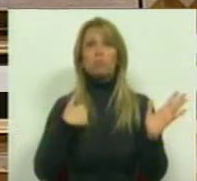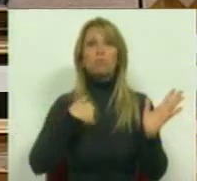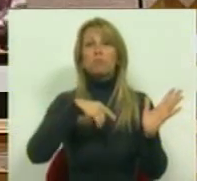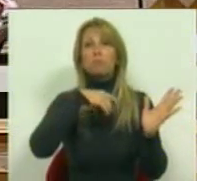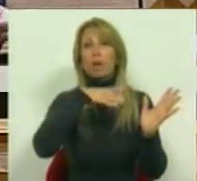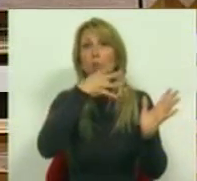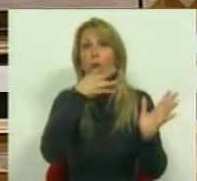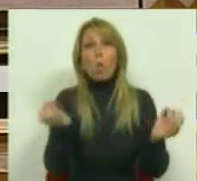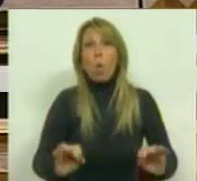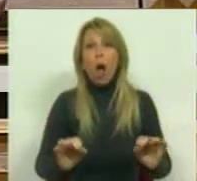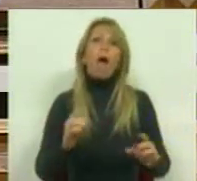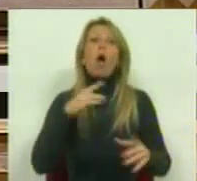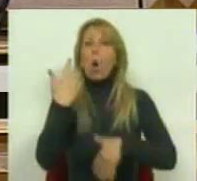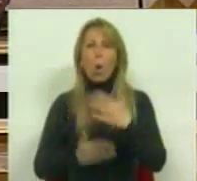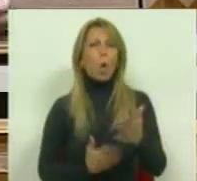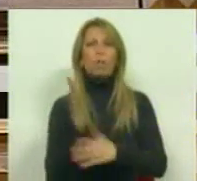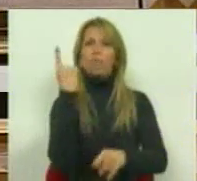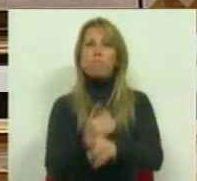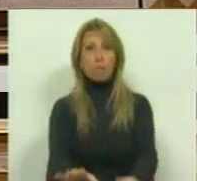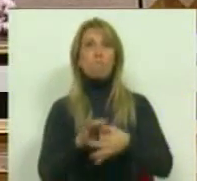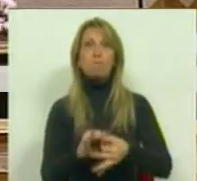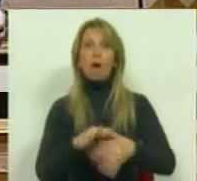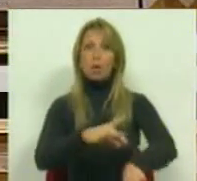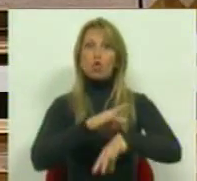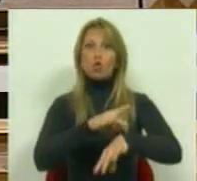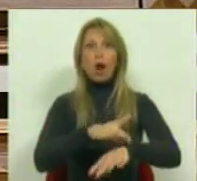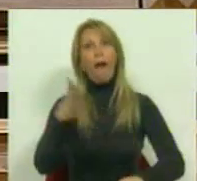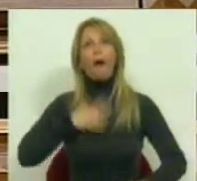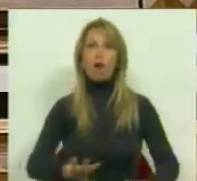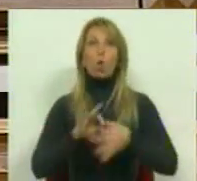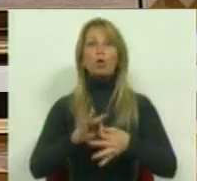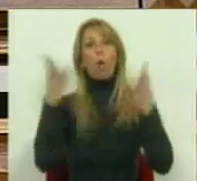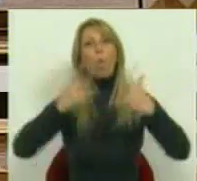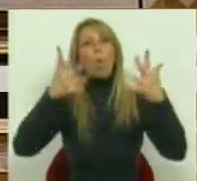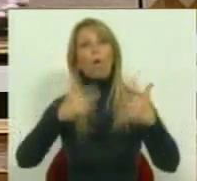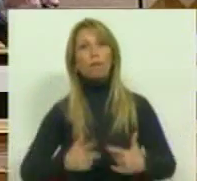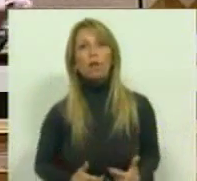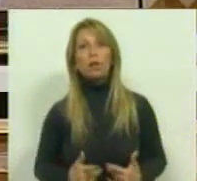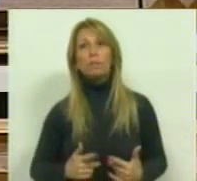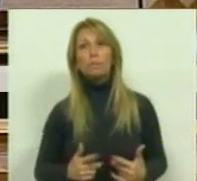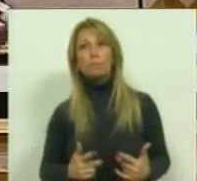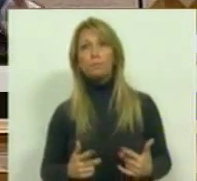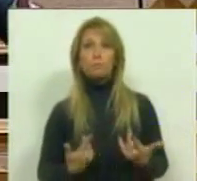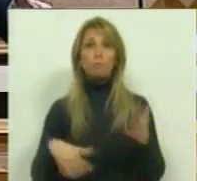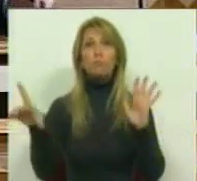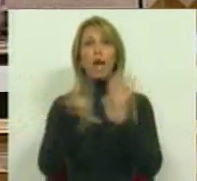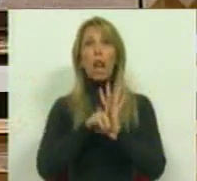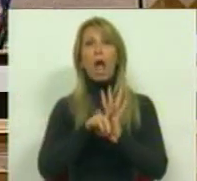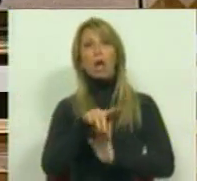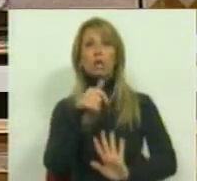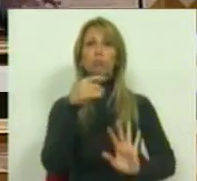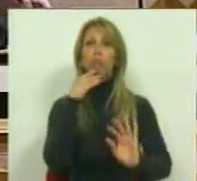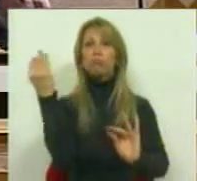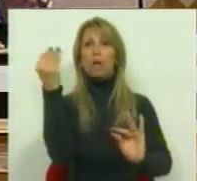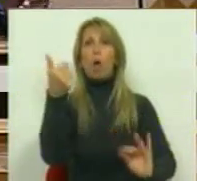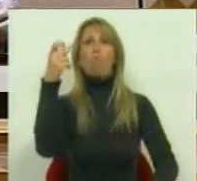amarrada a ortodoxia da consolidação de contas, das leis de bronze em